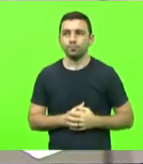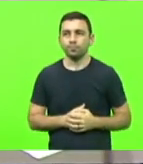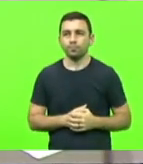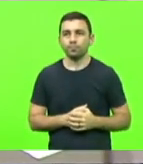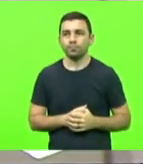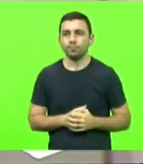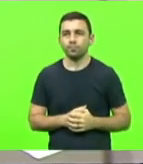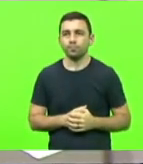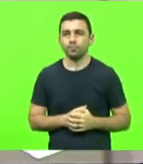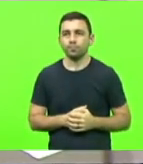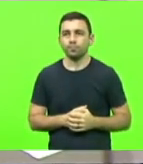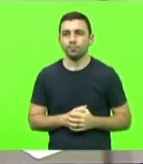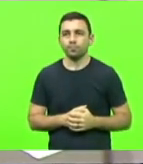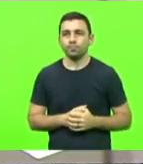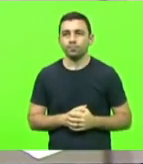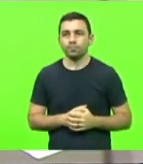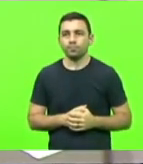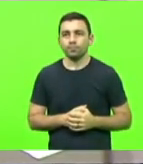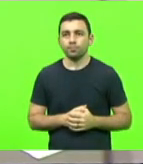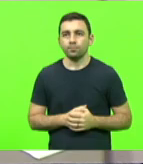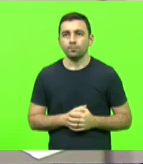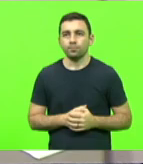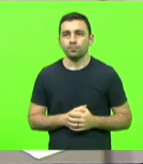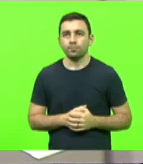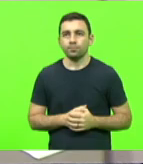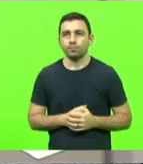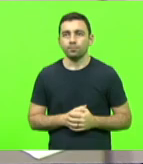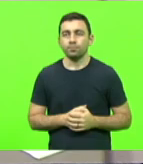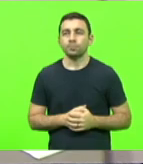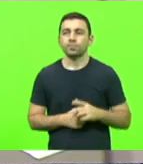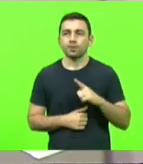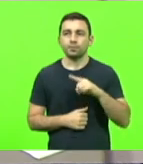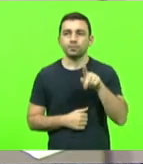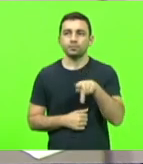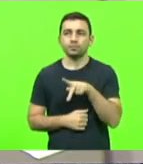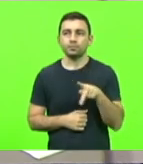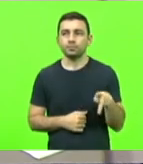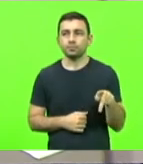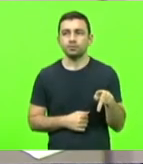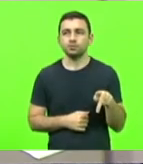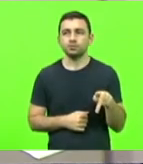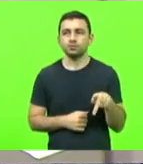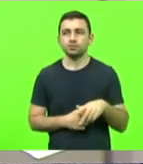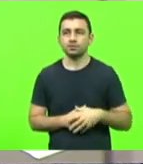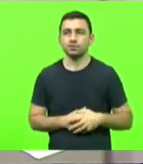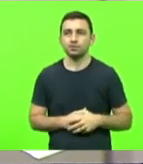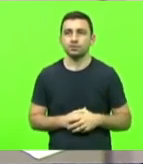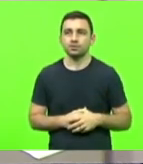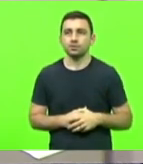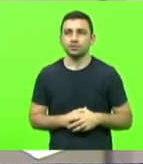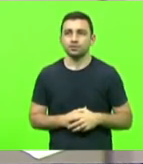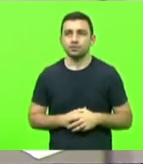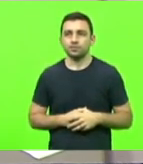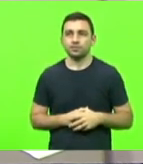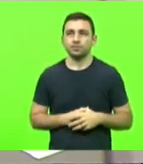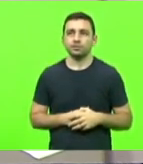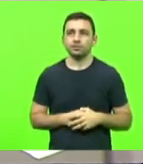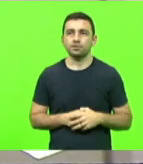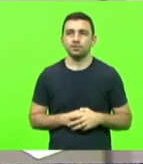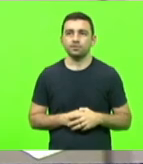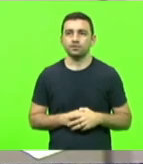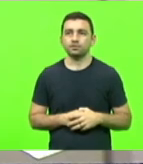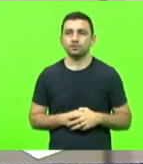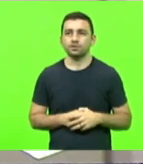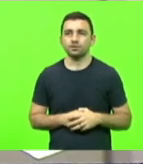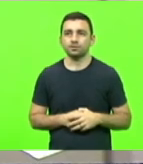Eu chamo novamente o deputado Padre Pedro, Partido dos Trabalhadores. Padre Pedro, Vossa Excelência terá seis minutos,